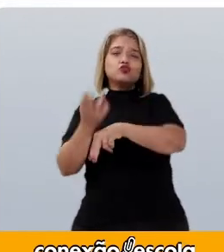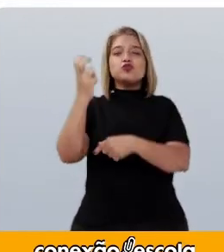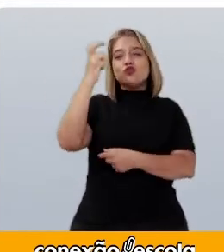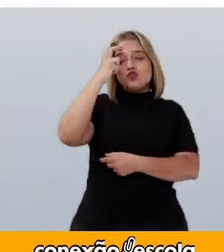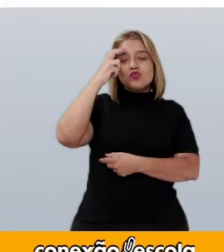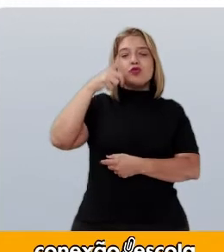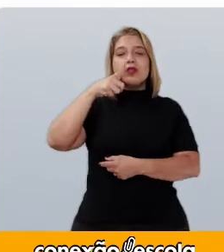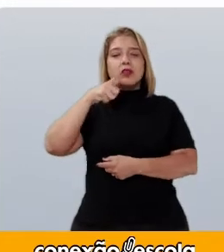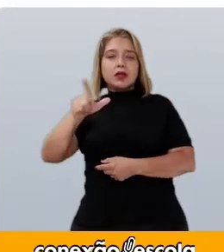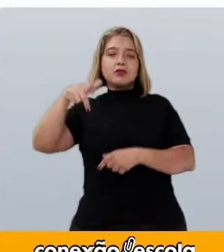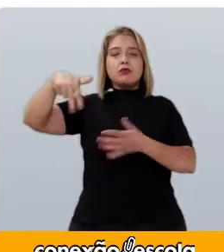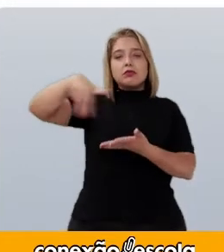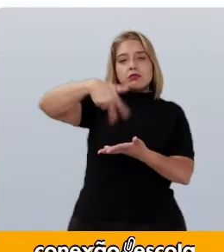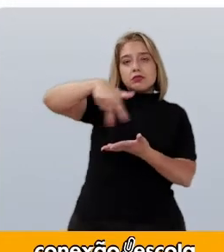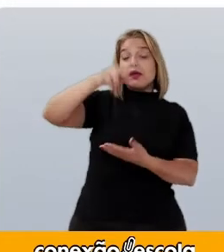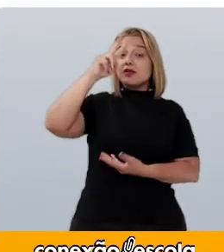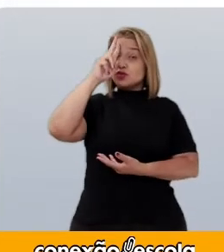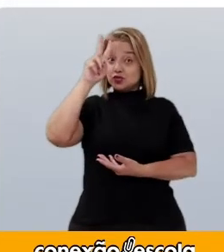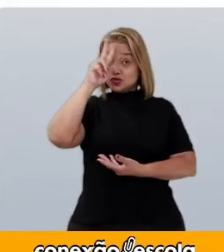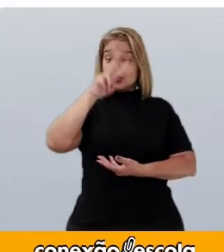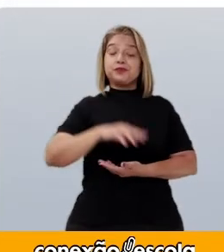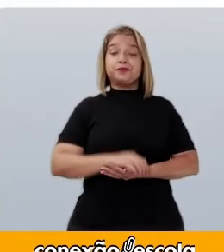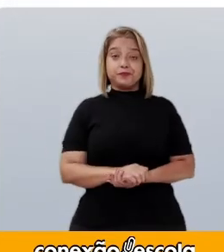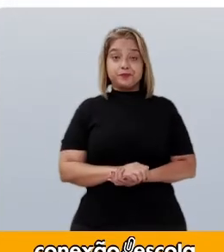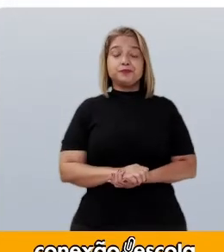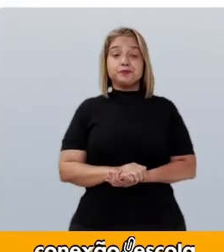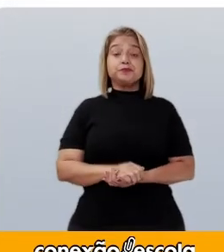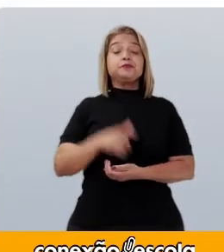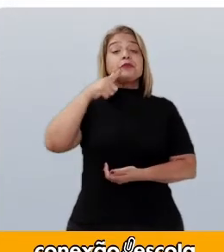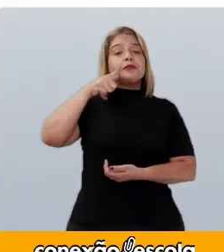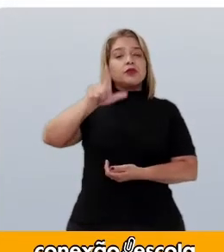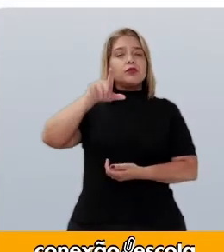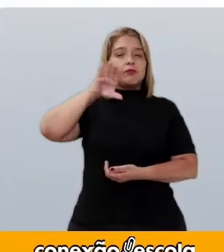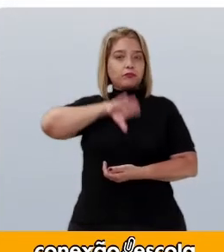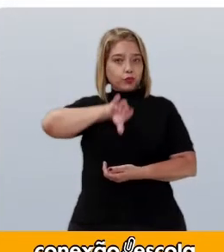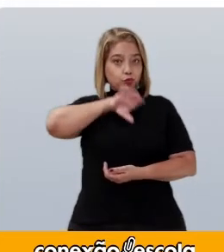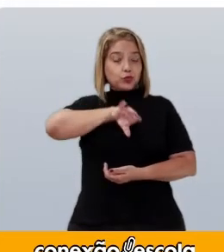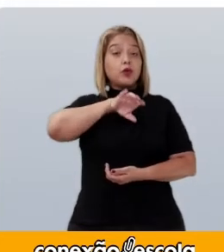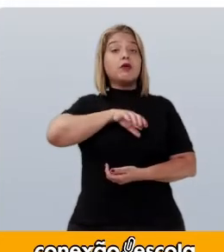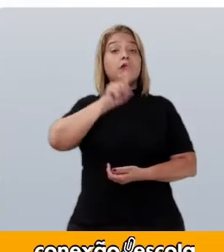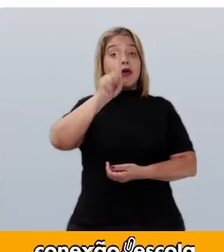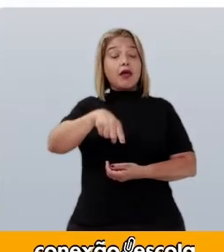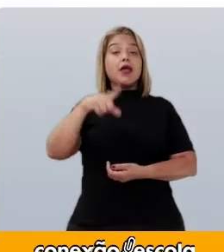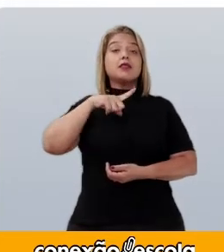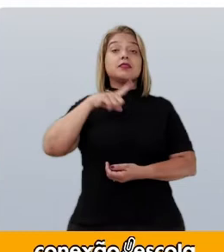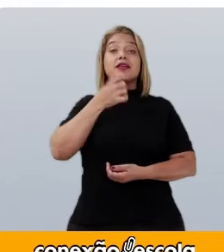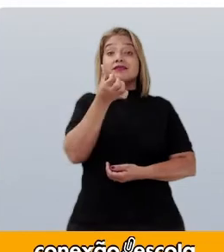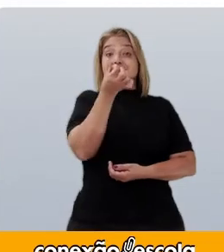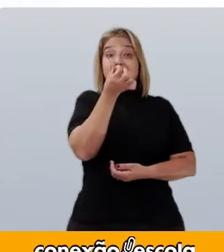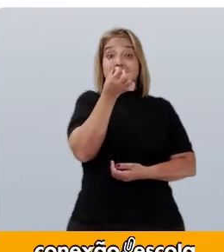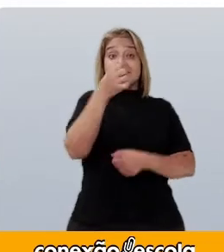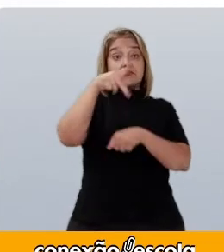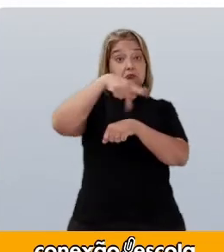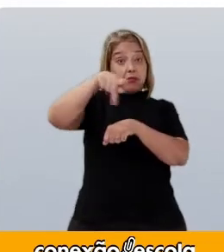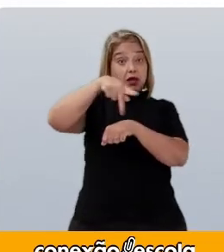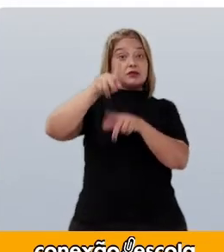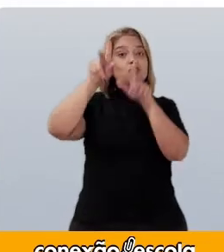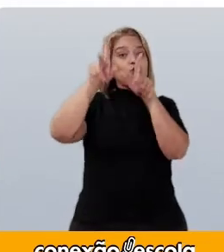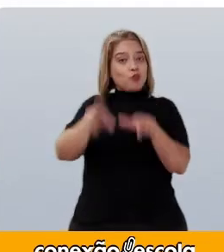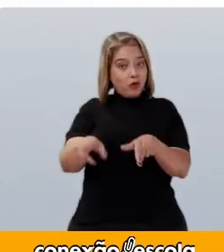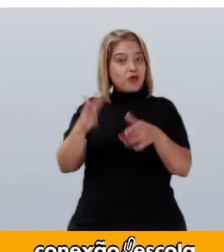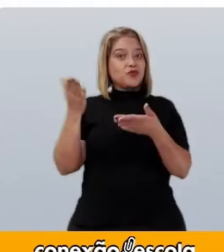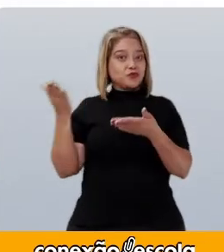línguas, danças, histórias. A língua portuguesa é falada em seis países da